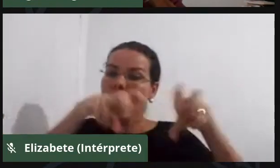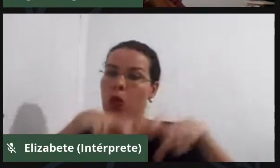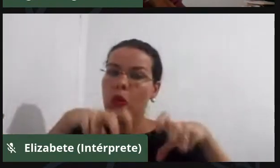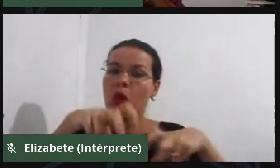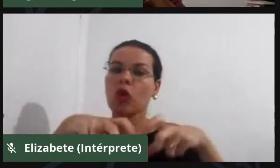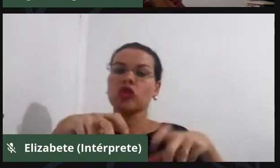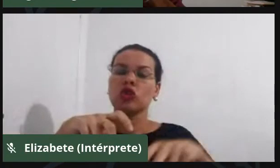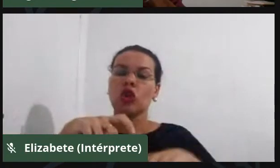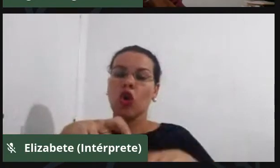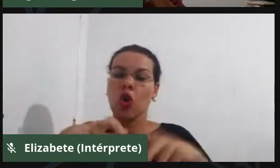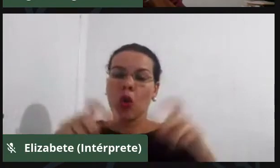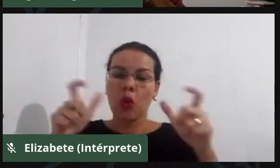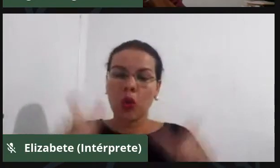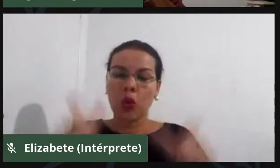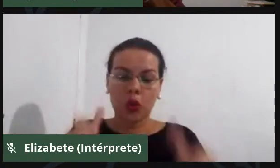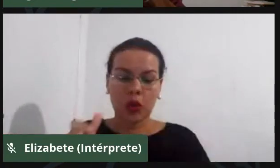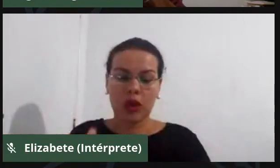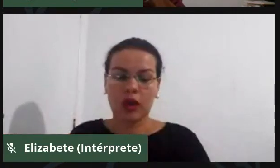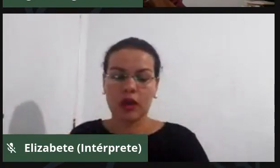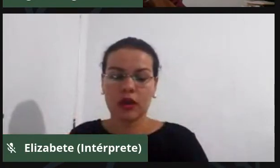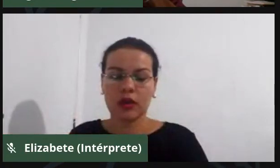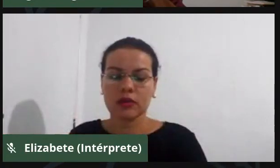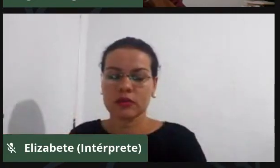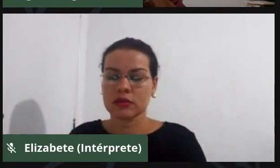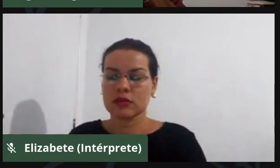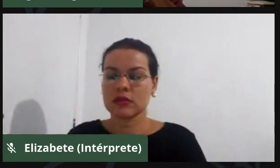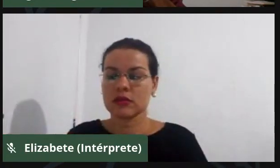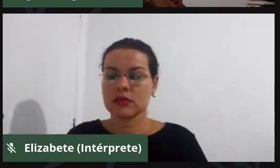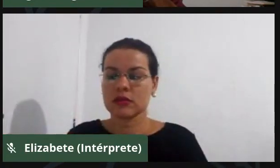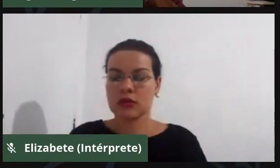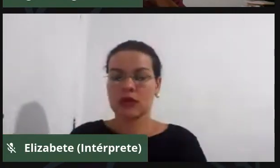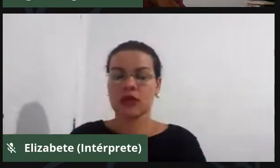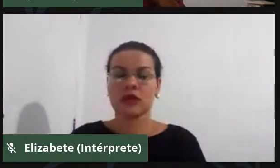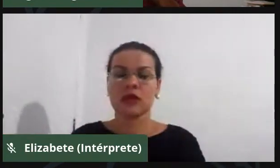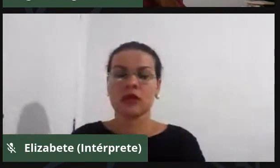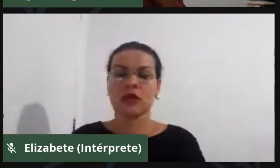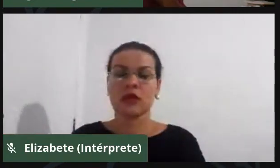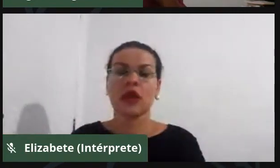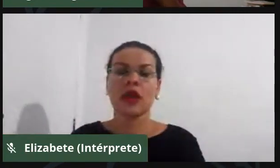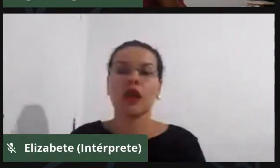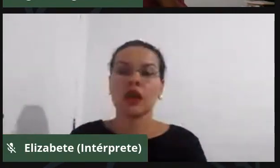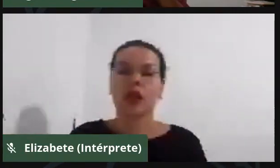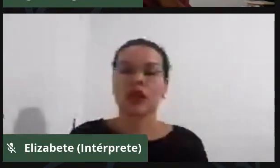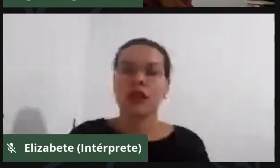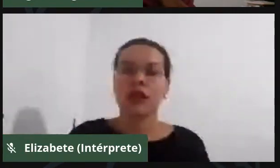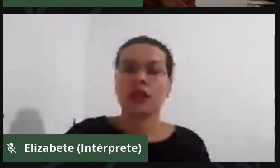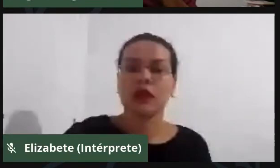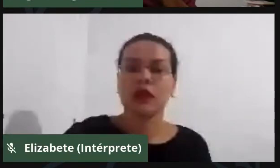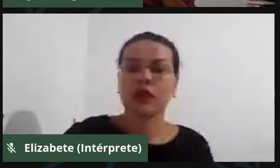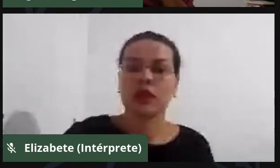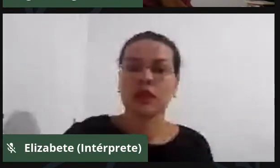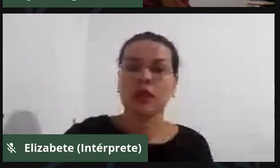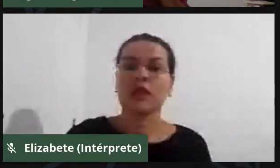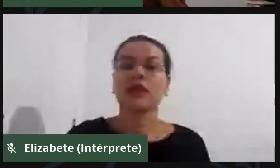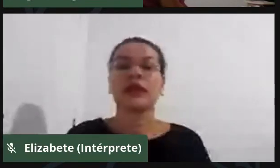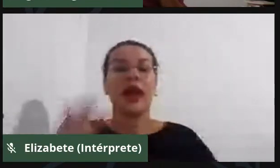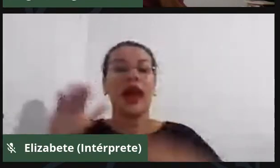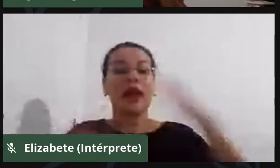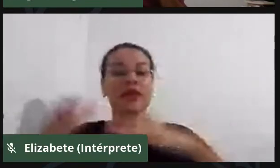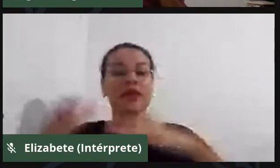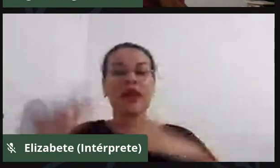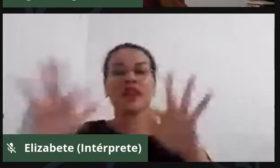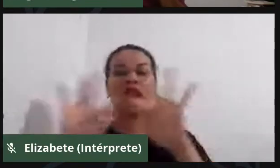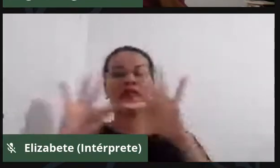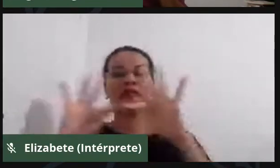um sistema de irrigação, que às vezes a família tem a condição de abrir um poço, e aí ela vai lá e faz um